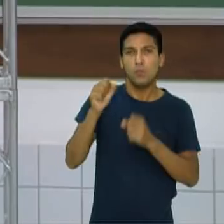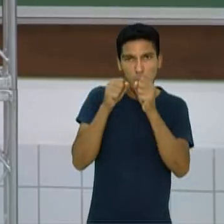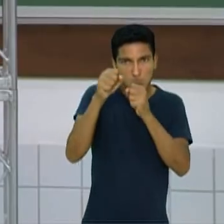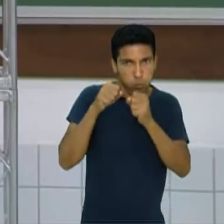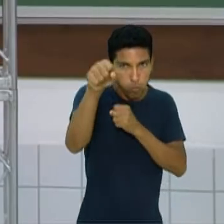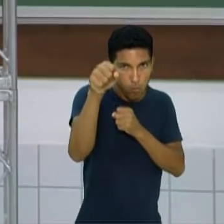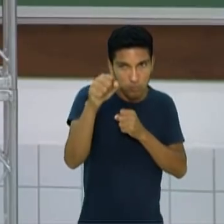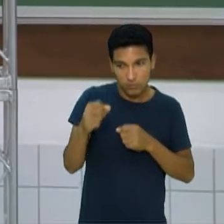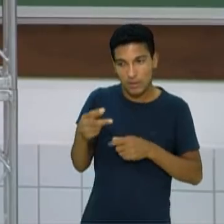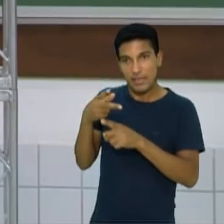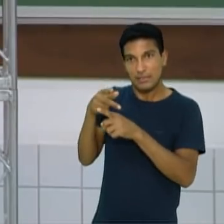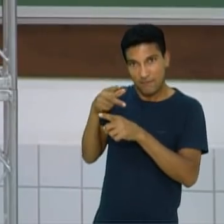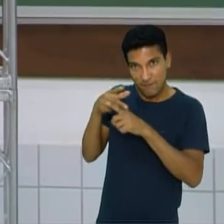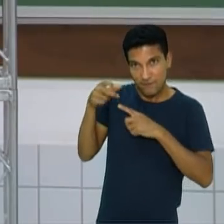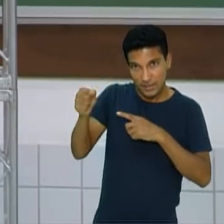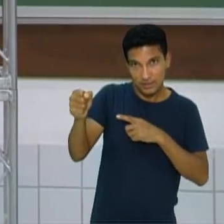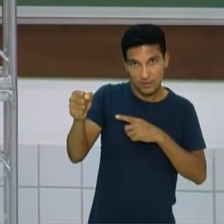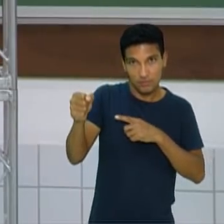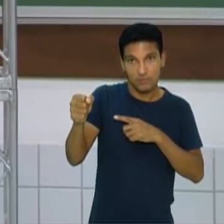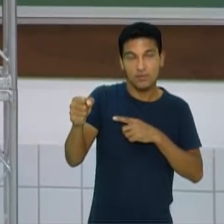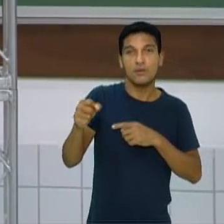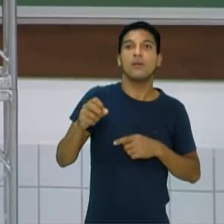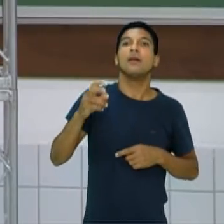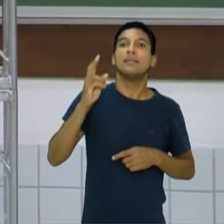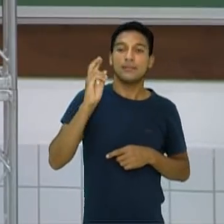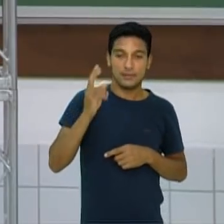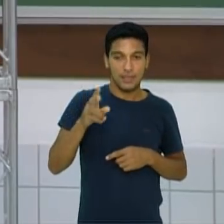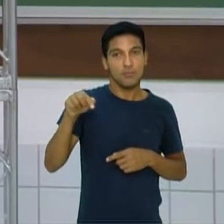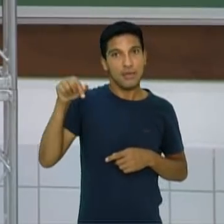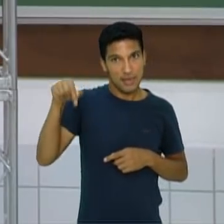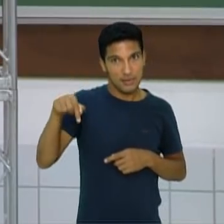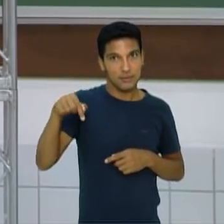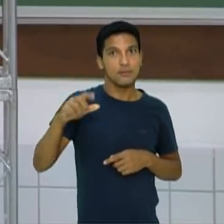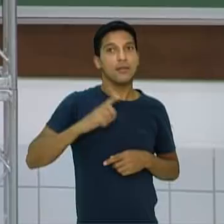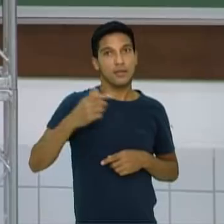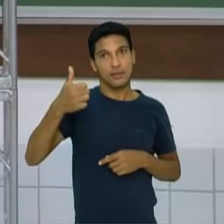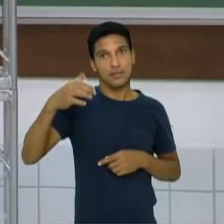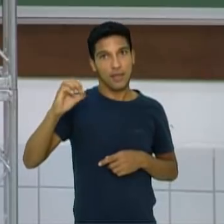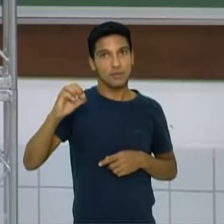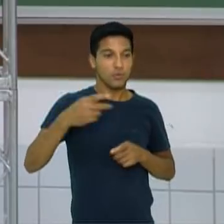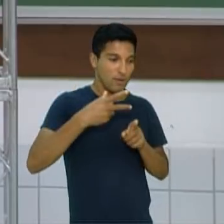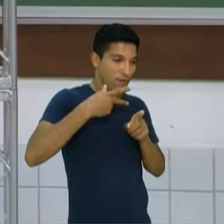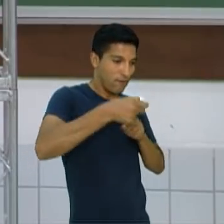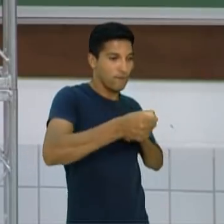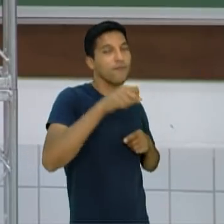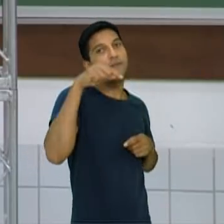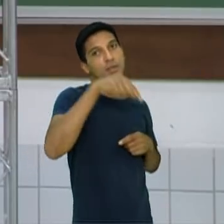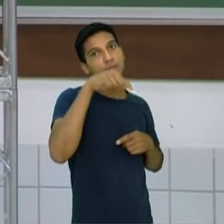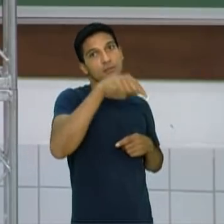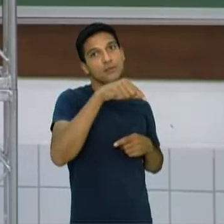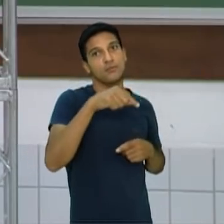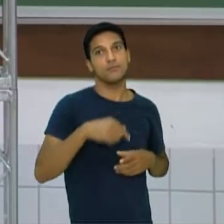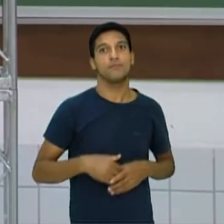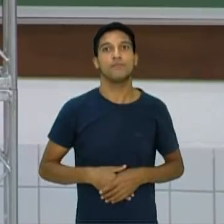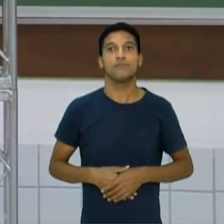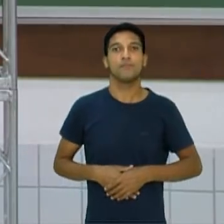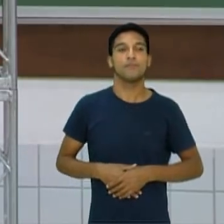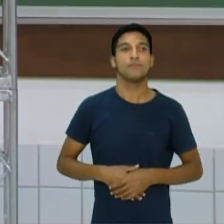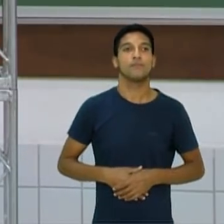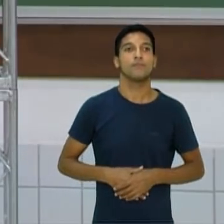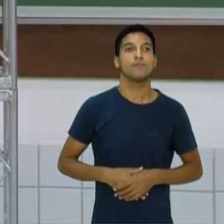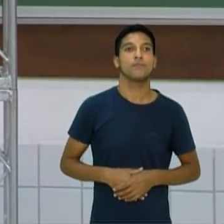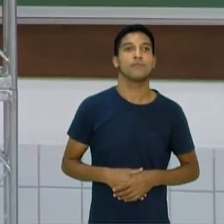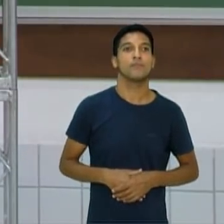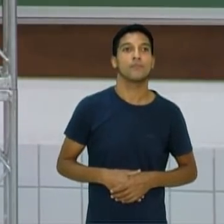3 rounds, se não houve nocaute, soma-se os pontos dos 3 rounds e declara-se o vencedor da